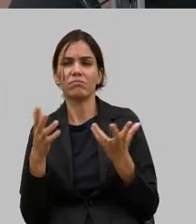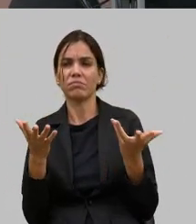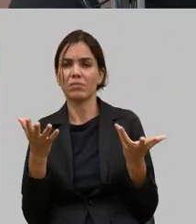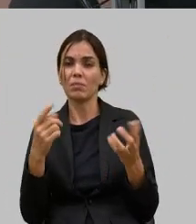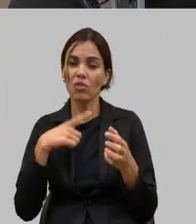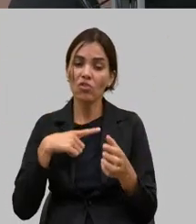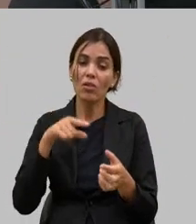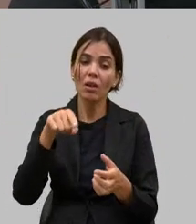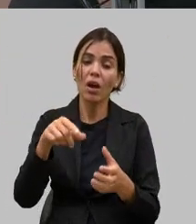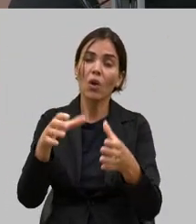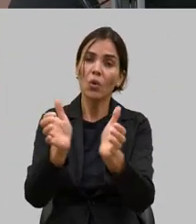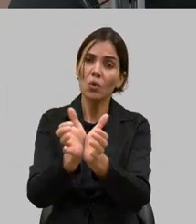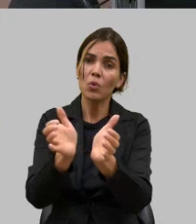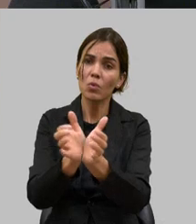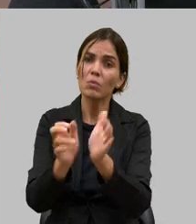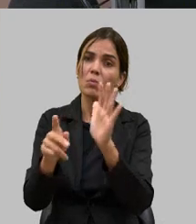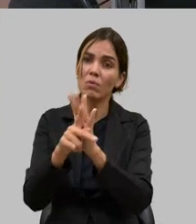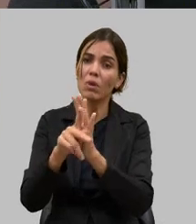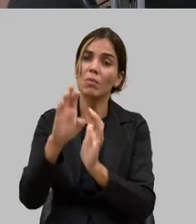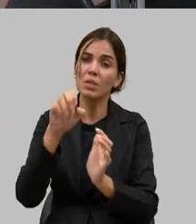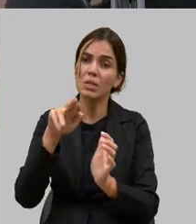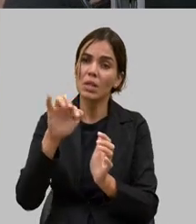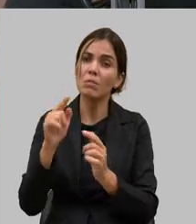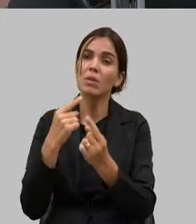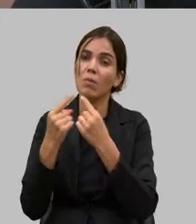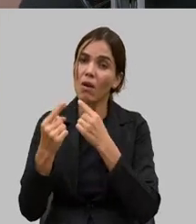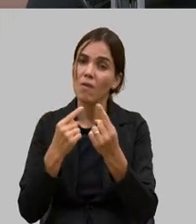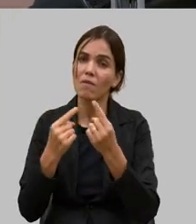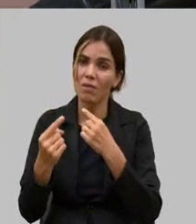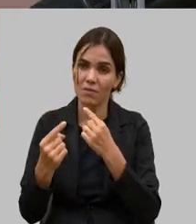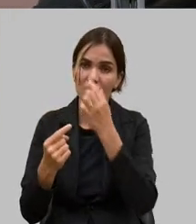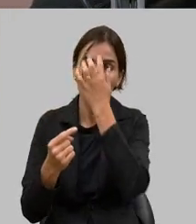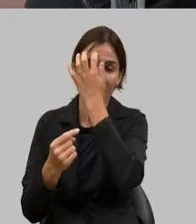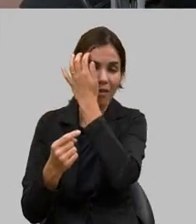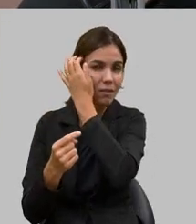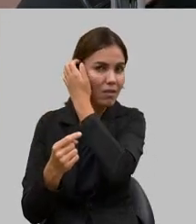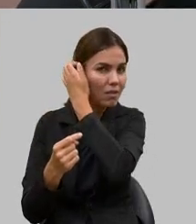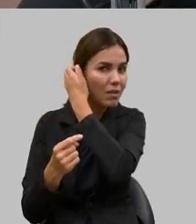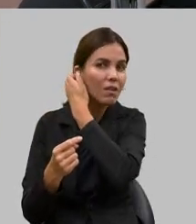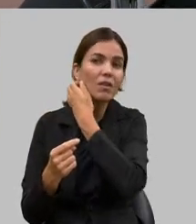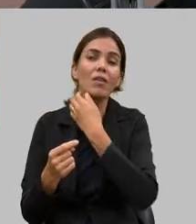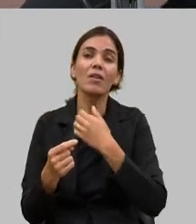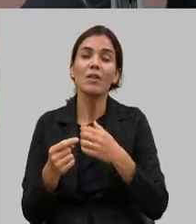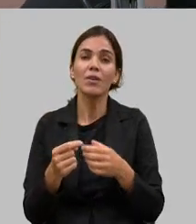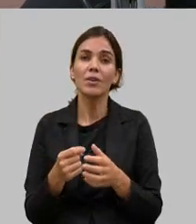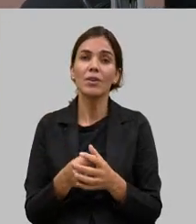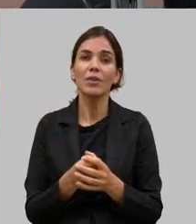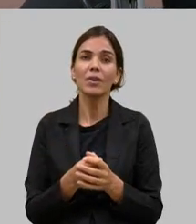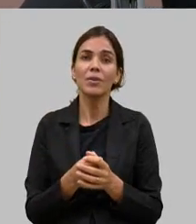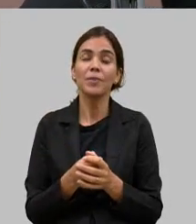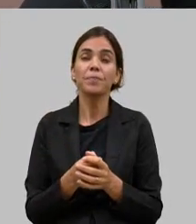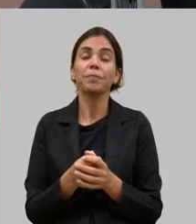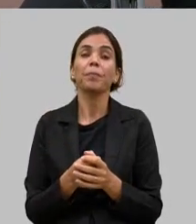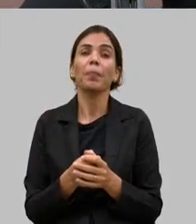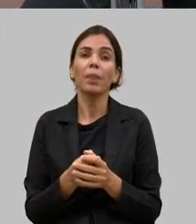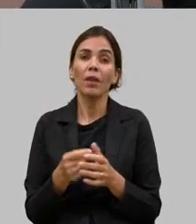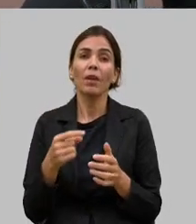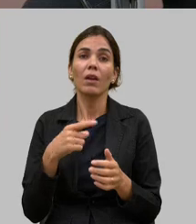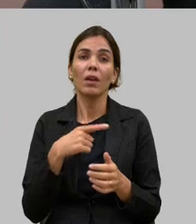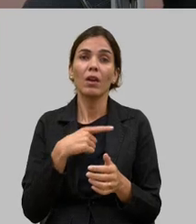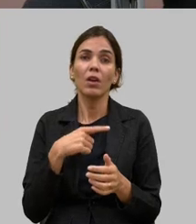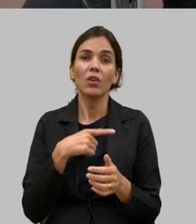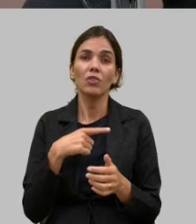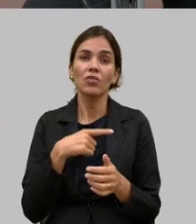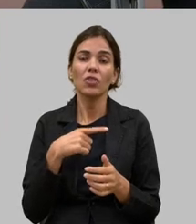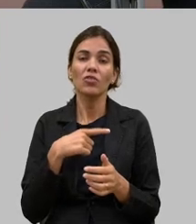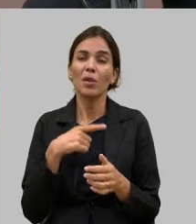como fornecedora sim e pelo que passou nos outros governos não vou ficar culpando ninguém aqui nós temos que parar de olhar no